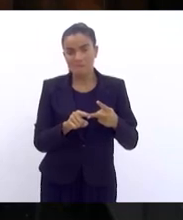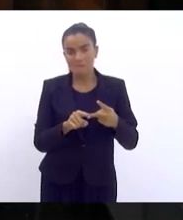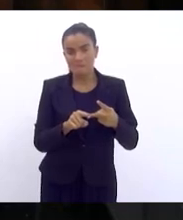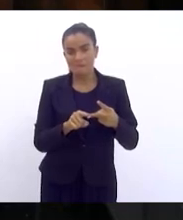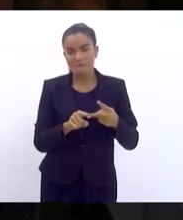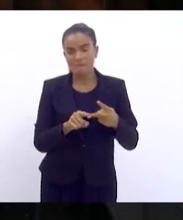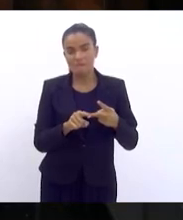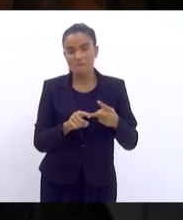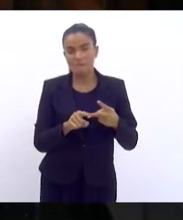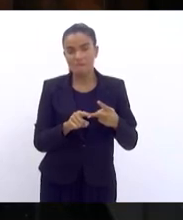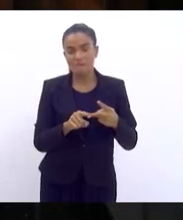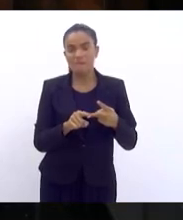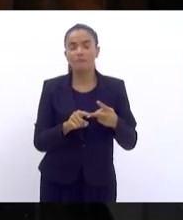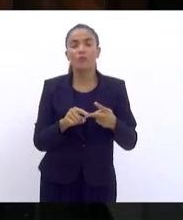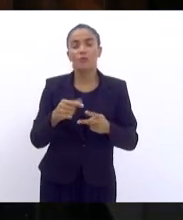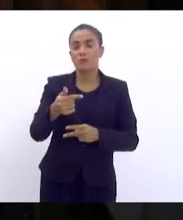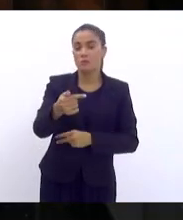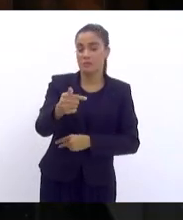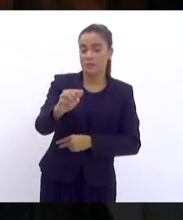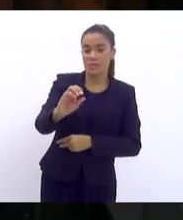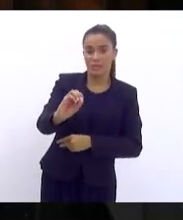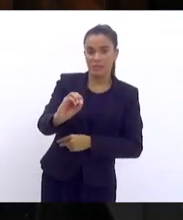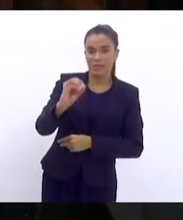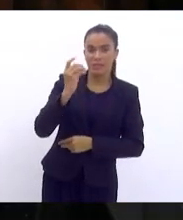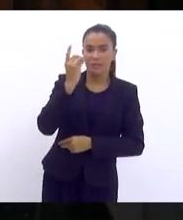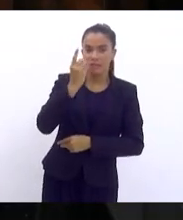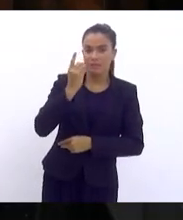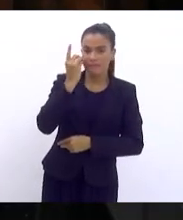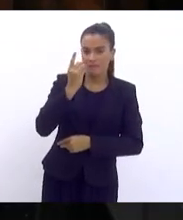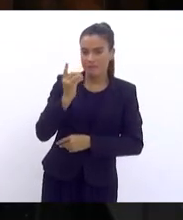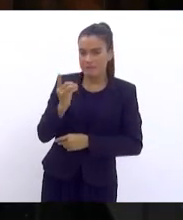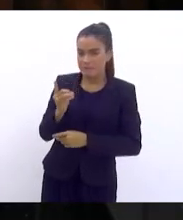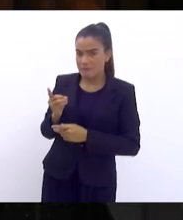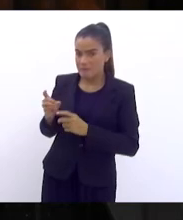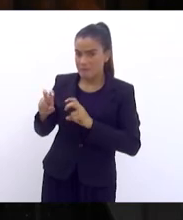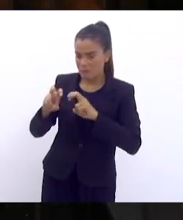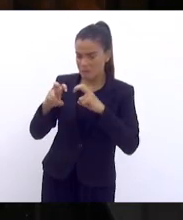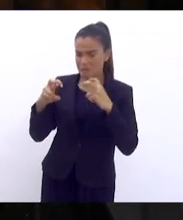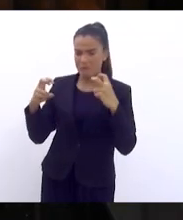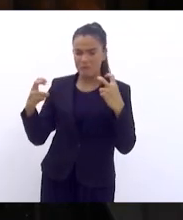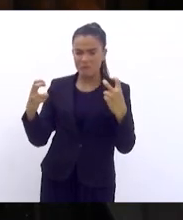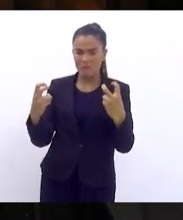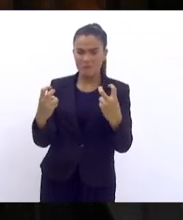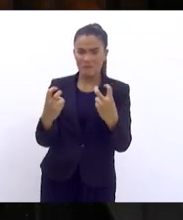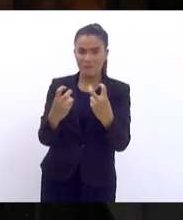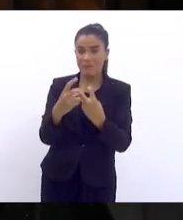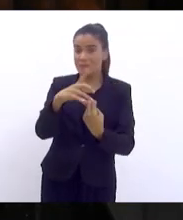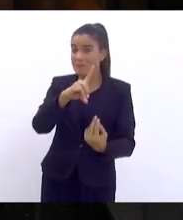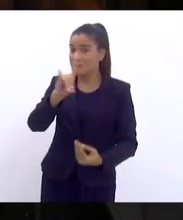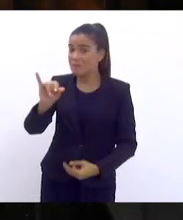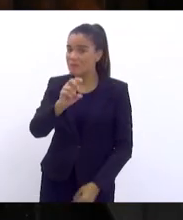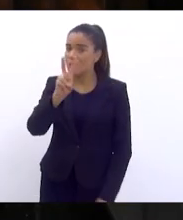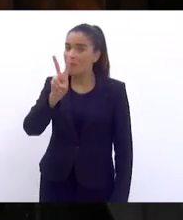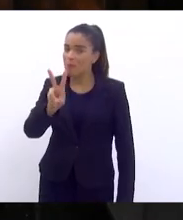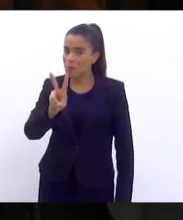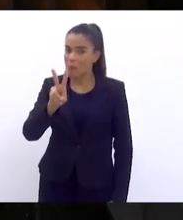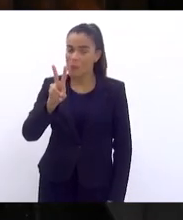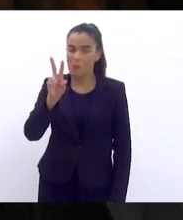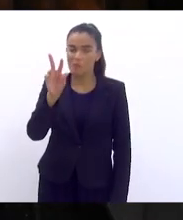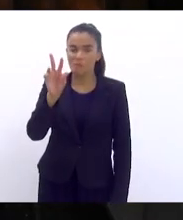quando os 70 deputados se reúnem no dia 2 de fevereiro